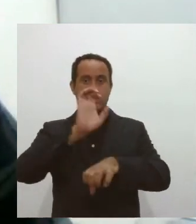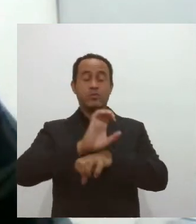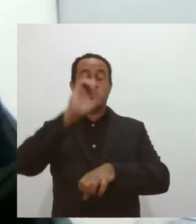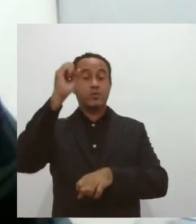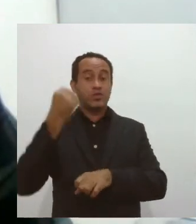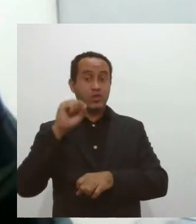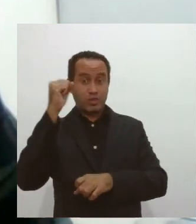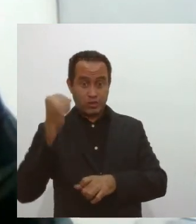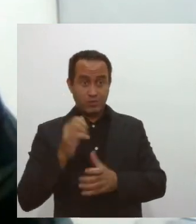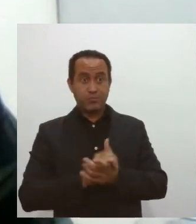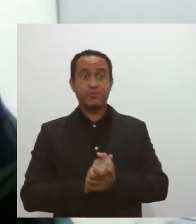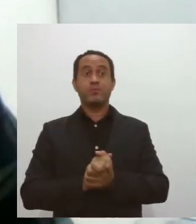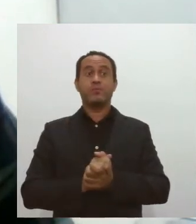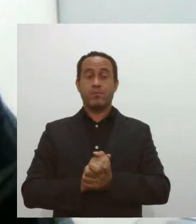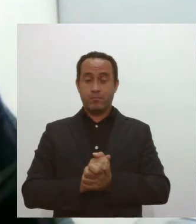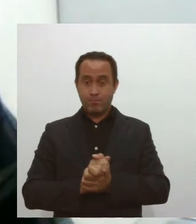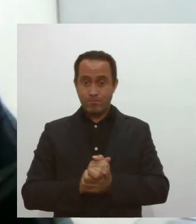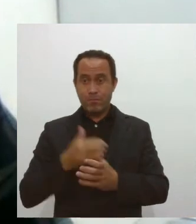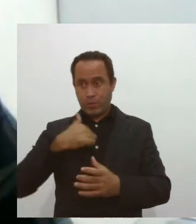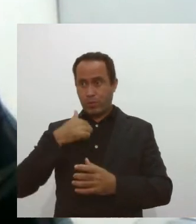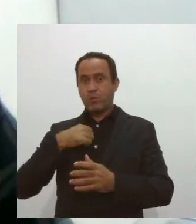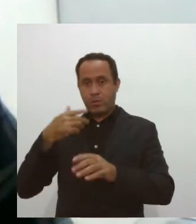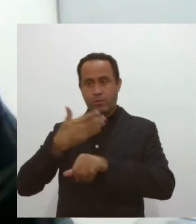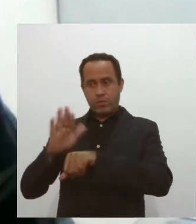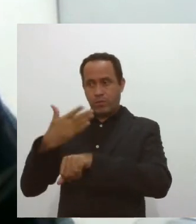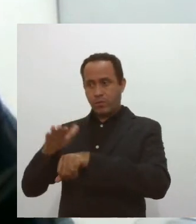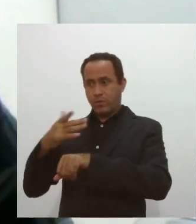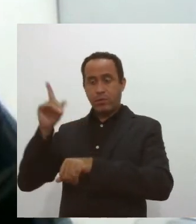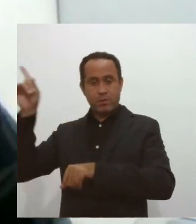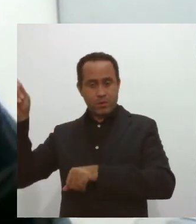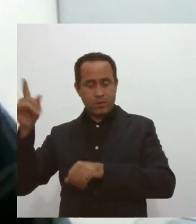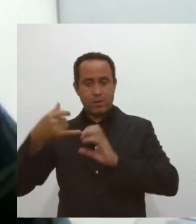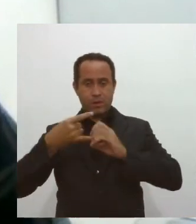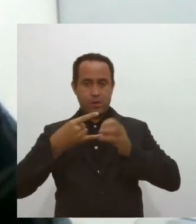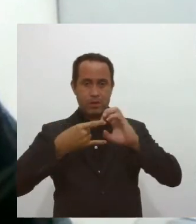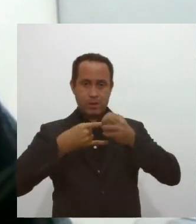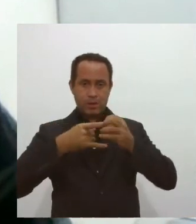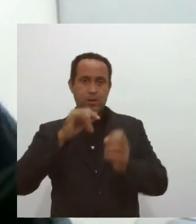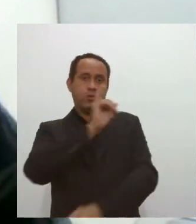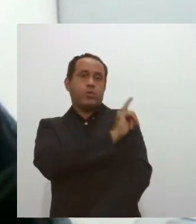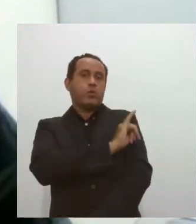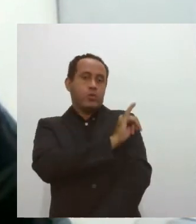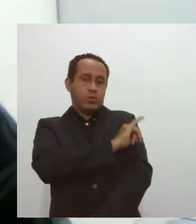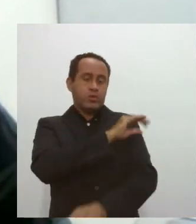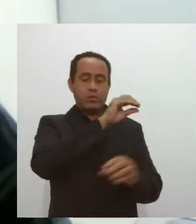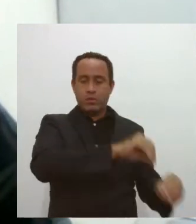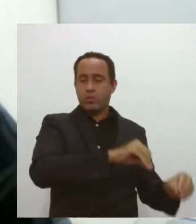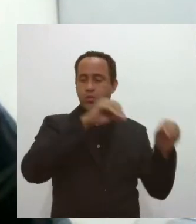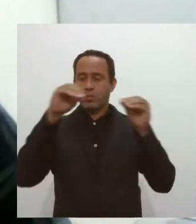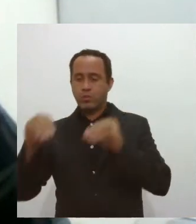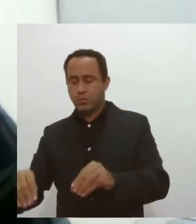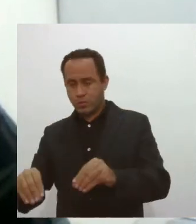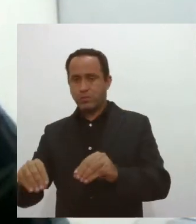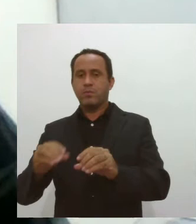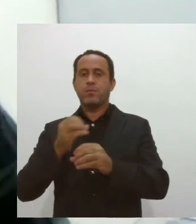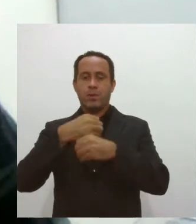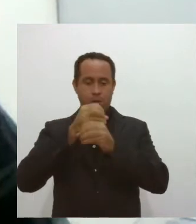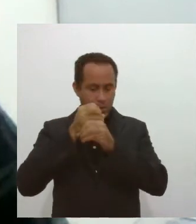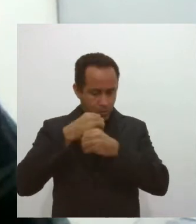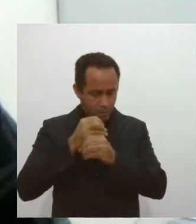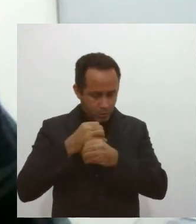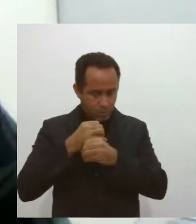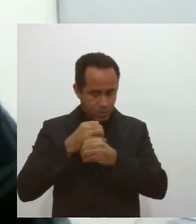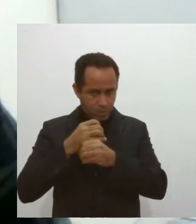Sergipe. Eu mesmo que fui fazer o treinamento lá na Fiocruz, Rio de Janeiro, implantei aqui no Laboratório de Biologia Molecular.